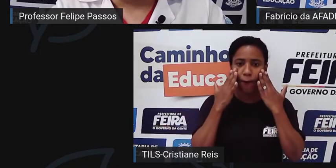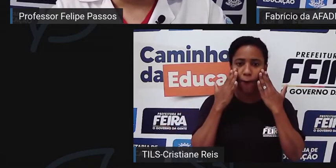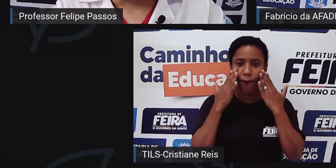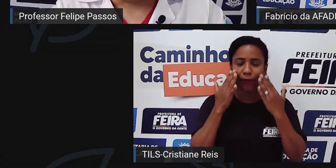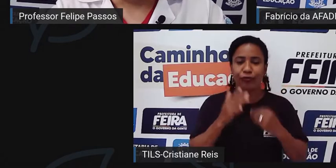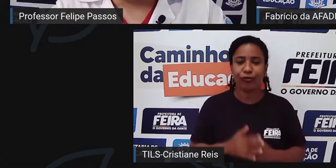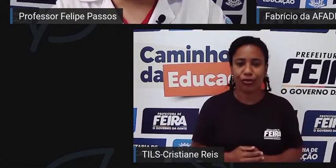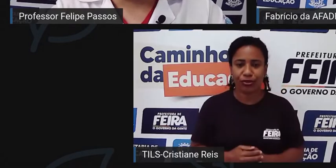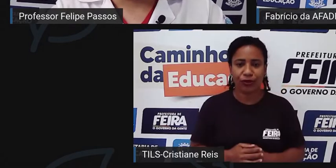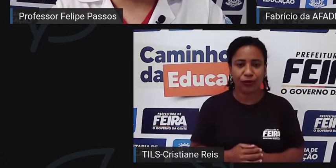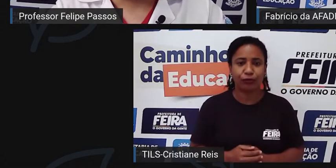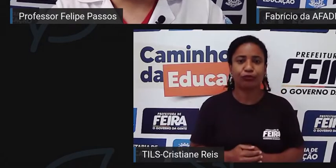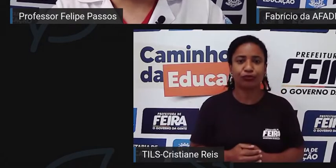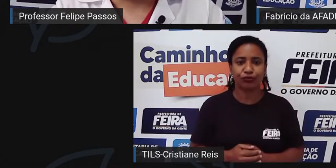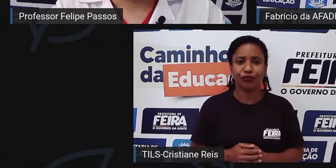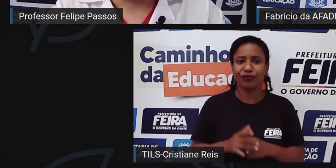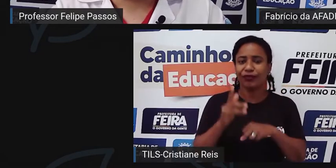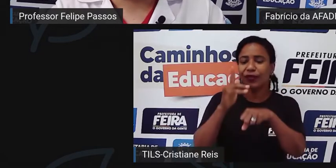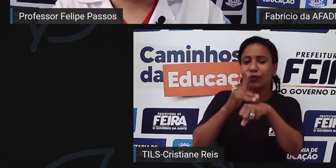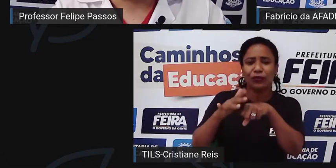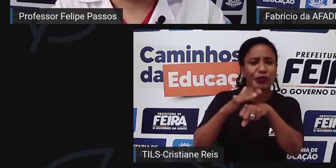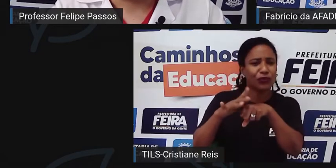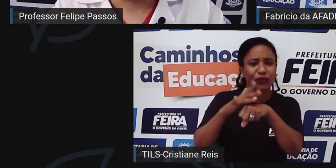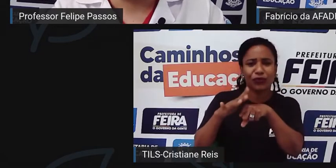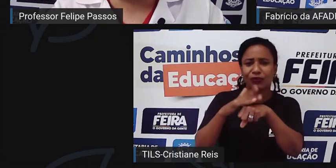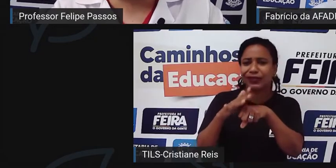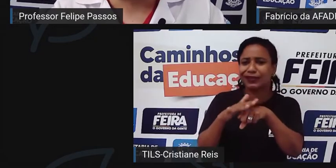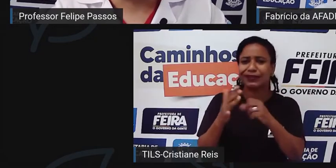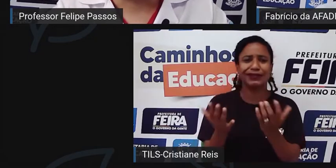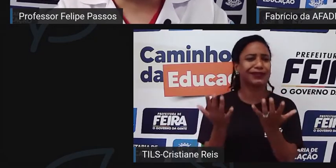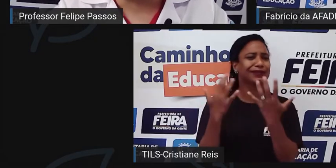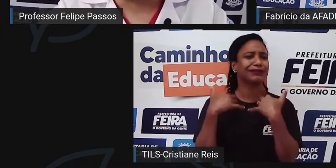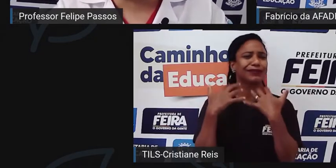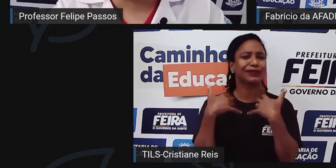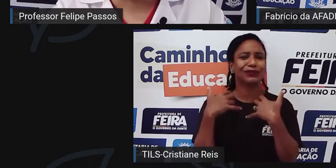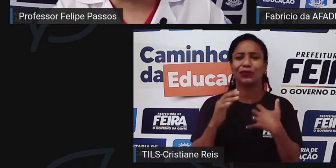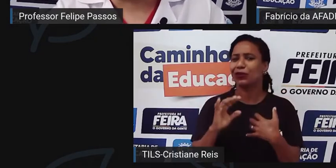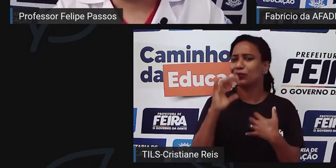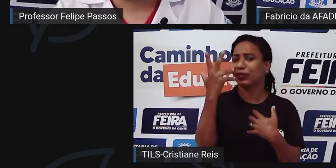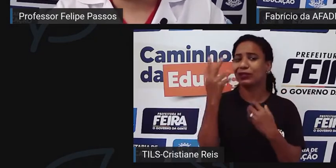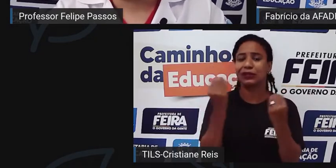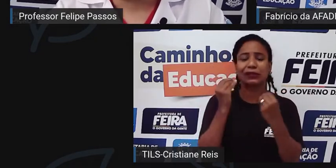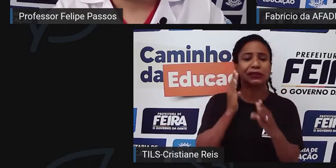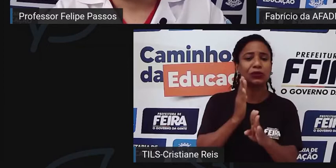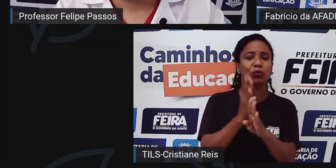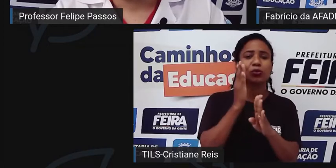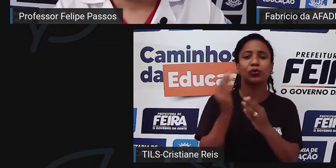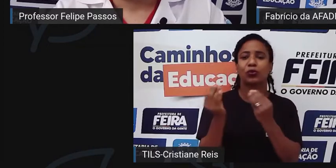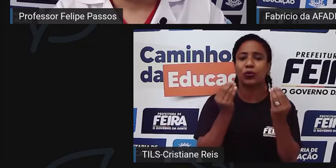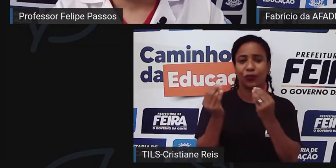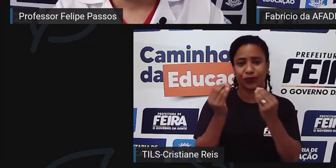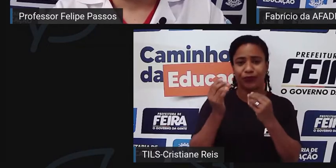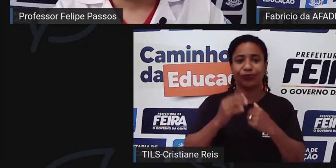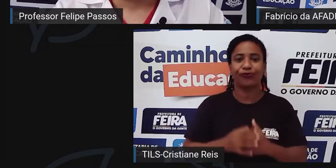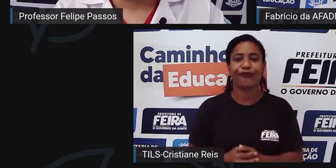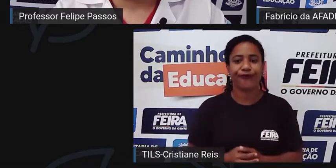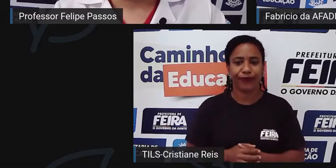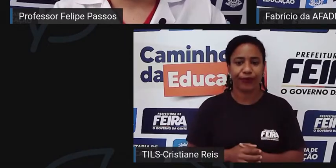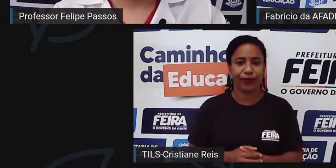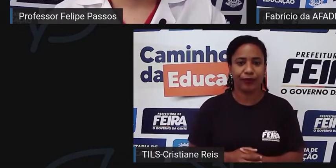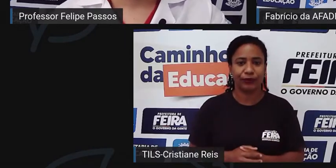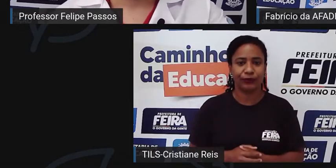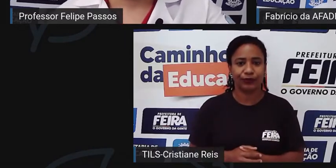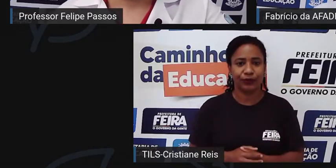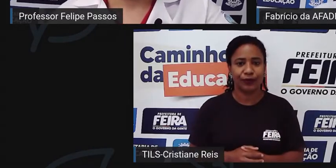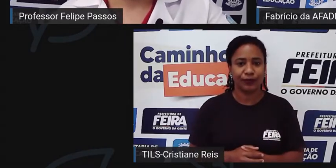Entendi. E o que é essa doença, né? Como é que ela age e como é que ela é diagnosticada? Felipe, a